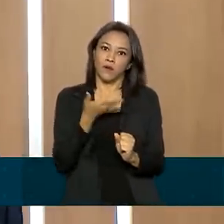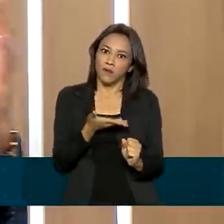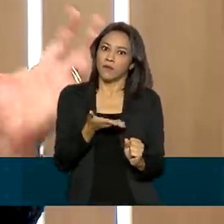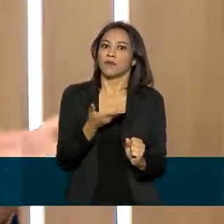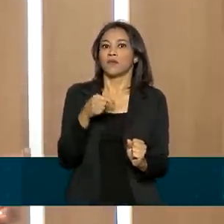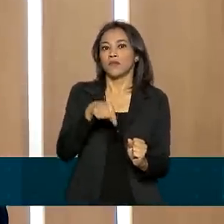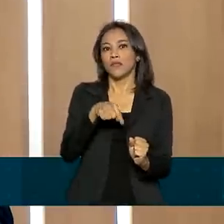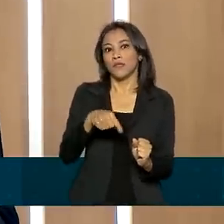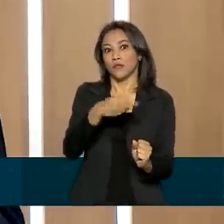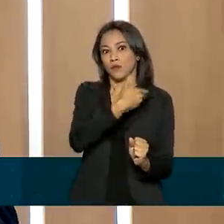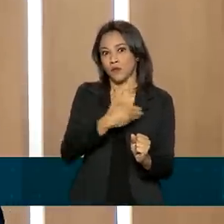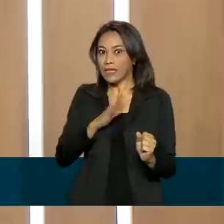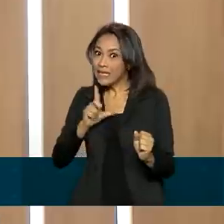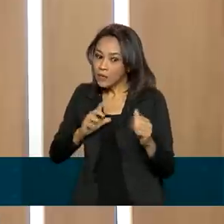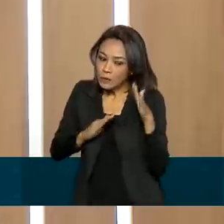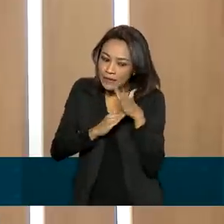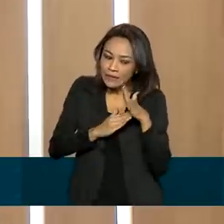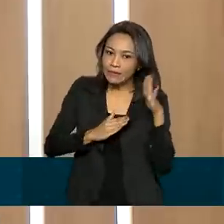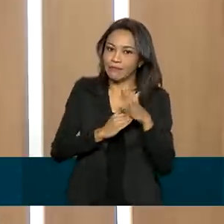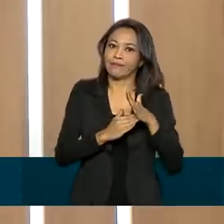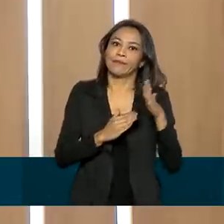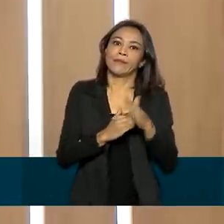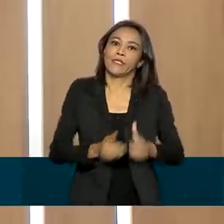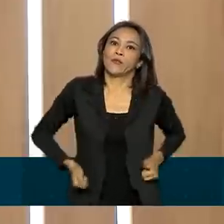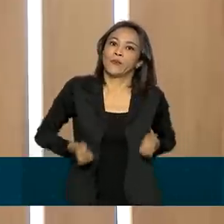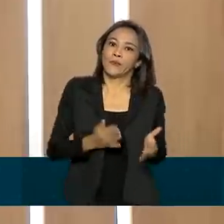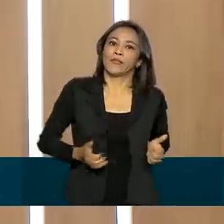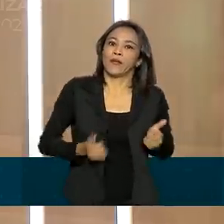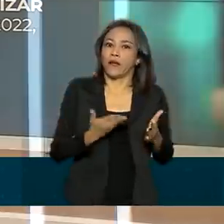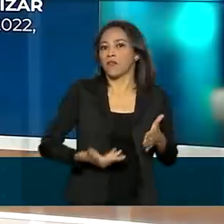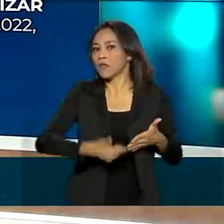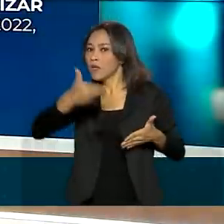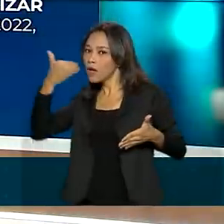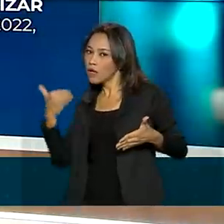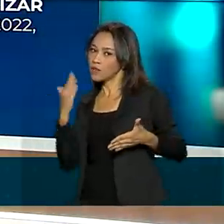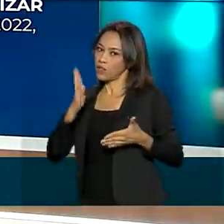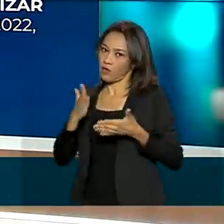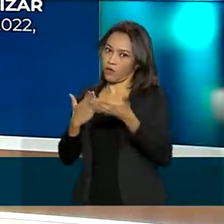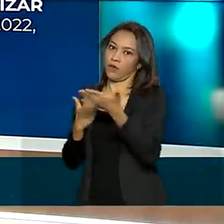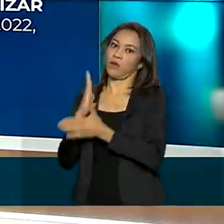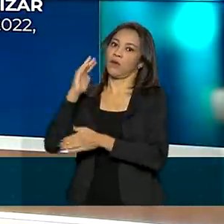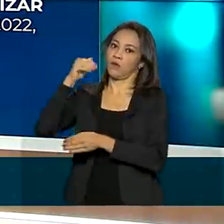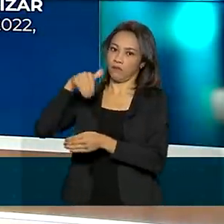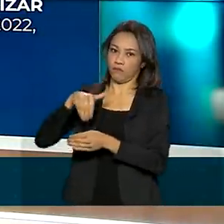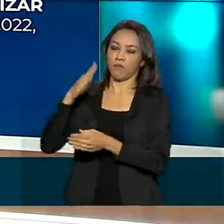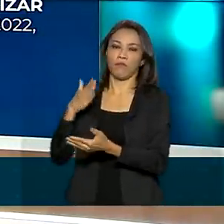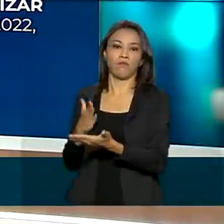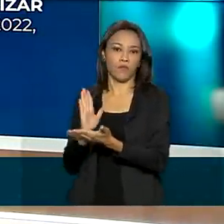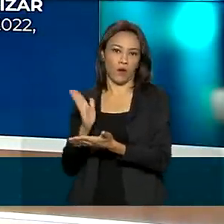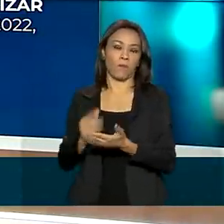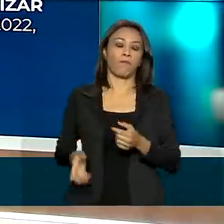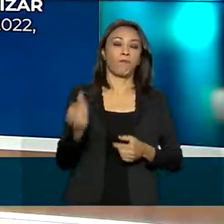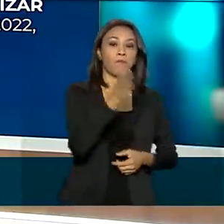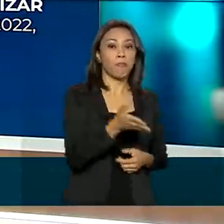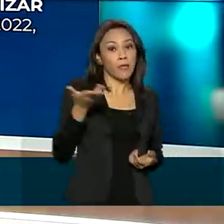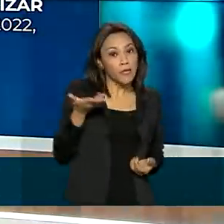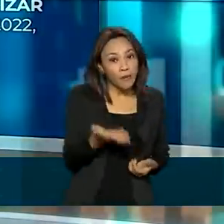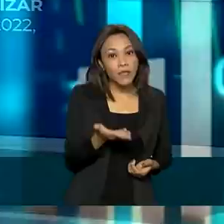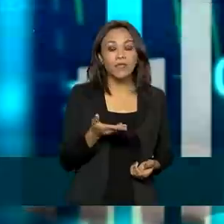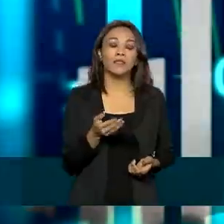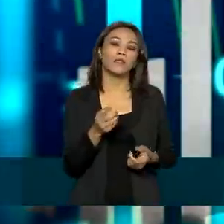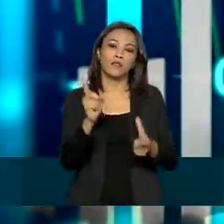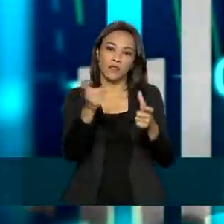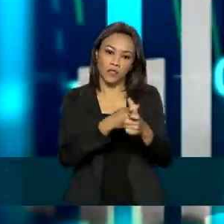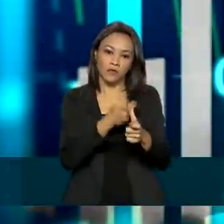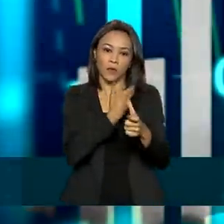ouro, né? Ou seja, aquele limite nos gastos que já foi aprovado há algum tempo atrás. Bom, com isso, os precatórios vão ser limitados a um valor